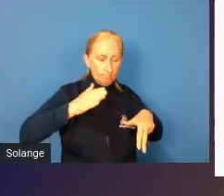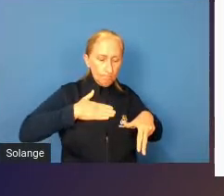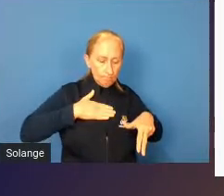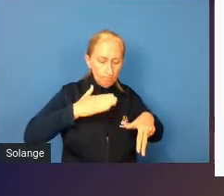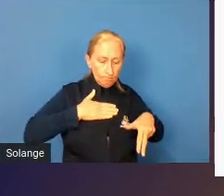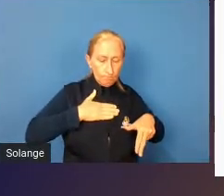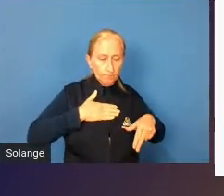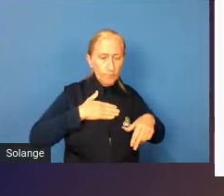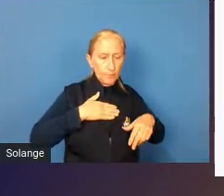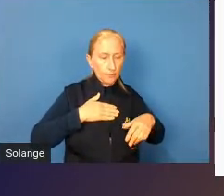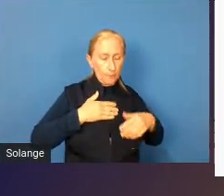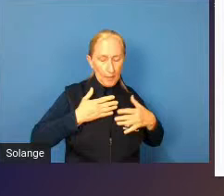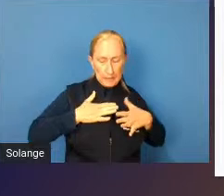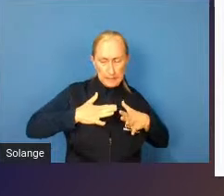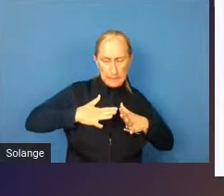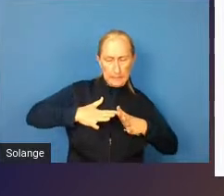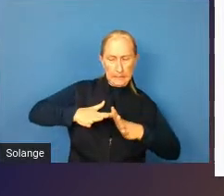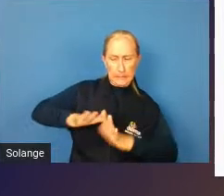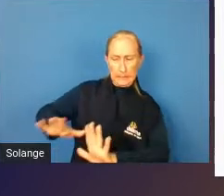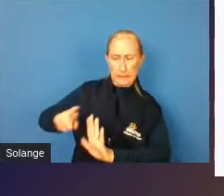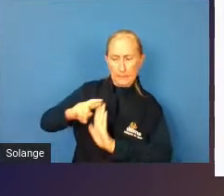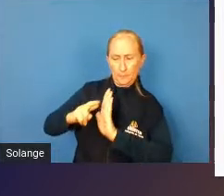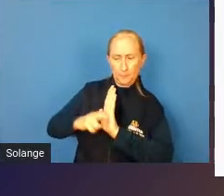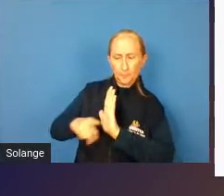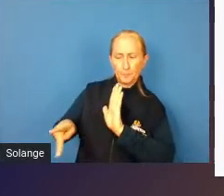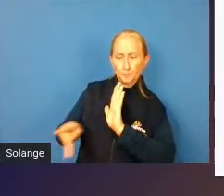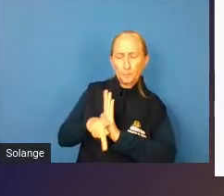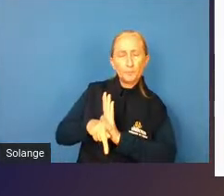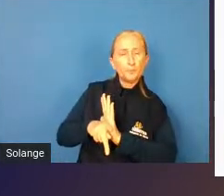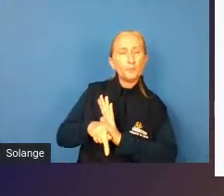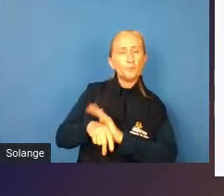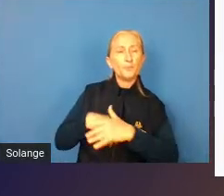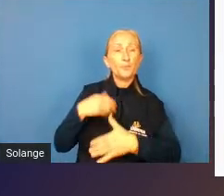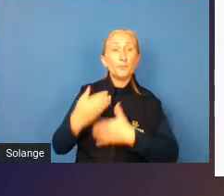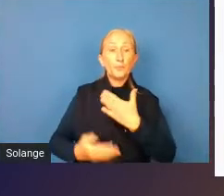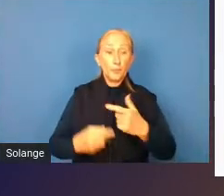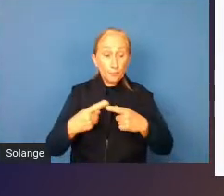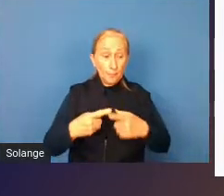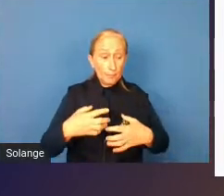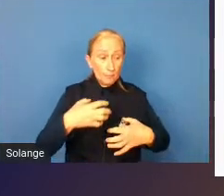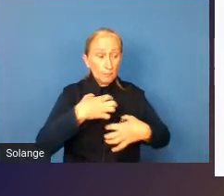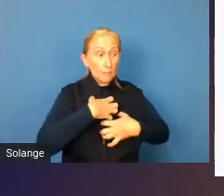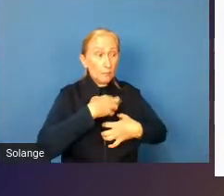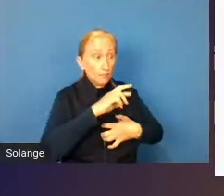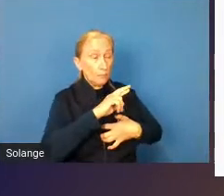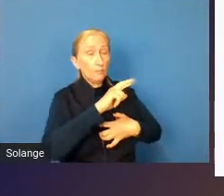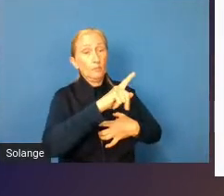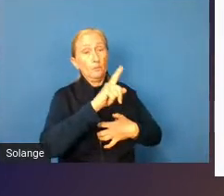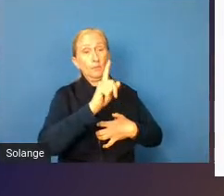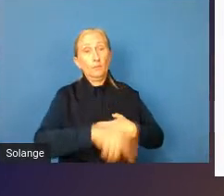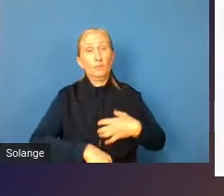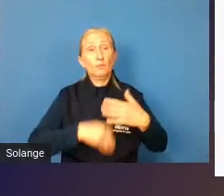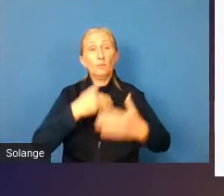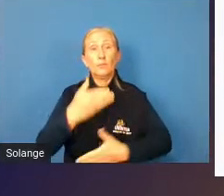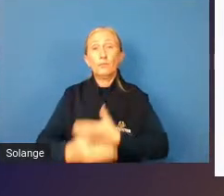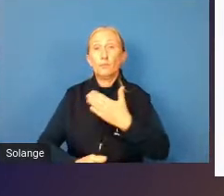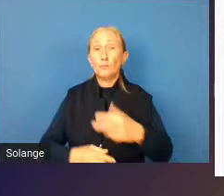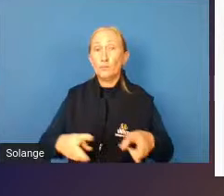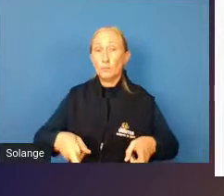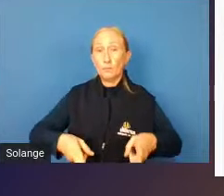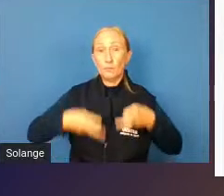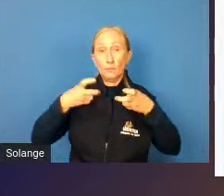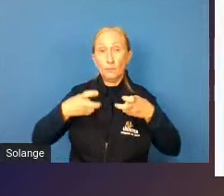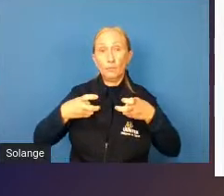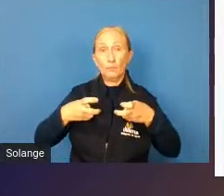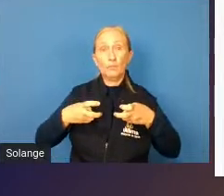de subversão às normas identitárias de gênero. E esse processo é visto pela